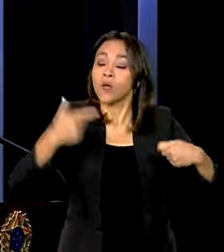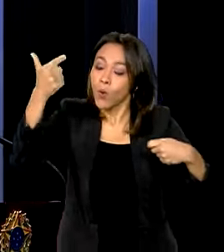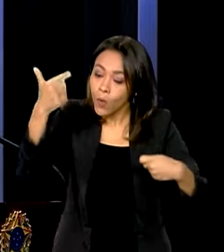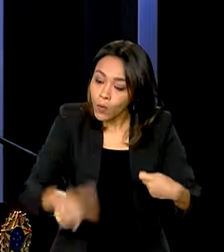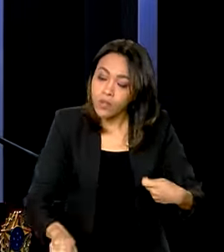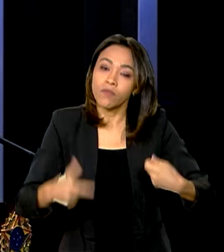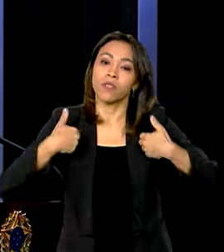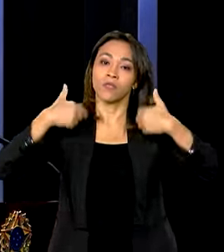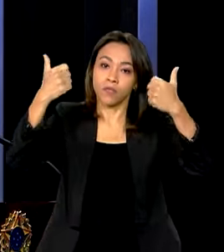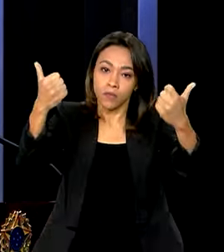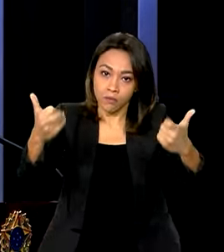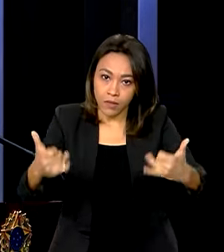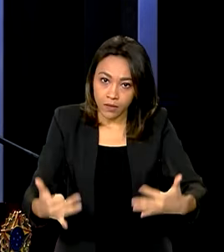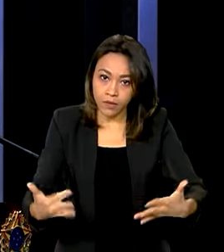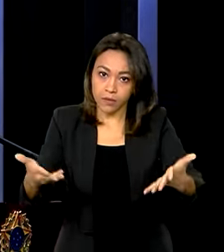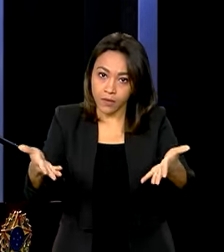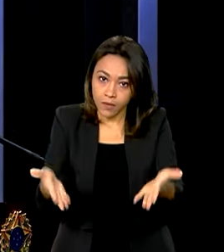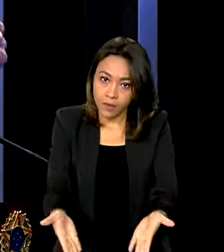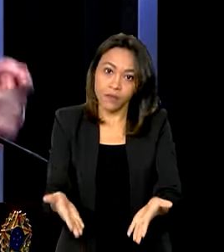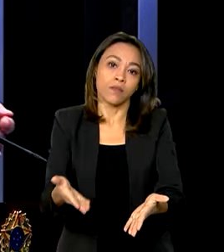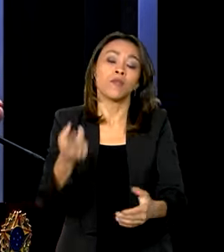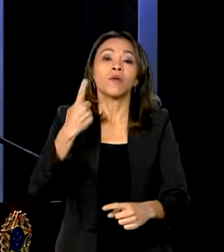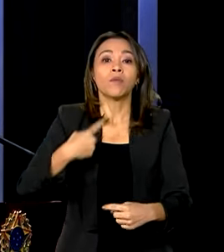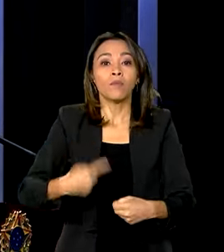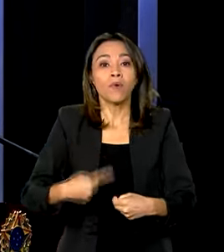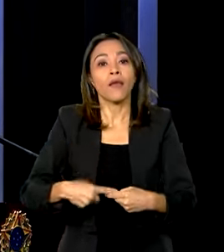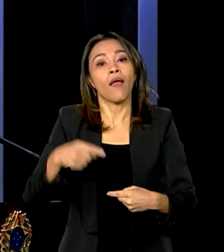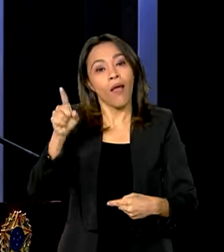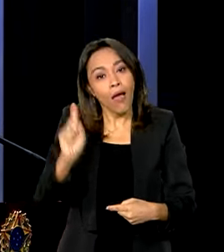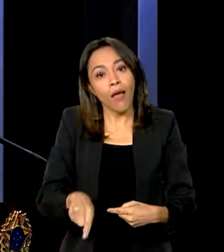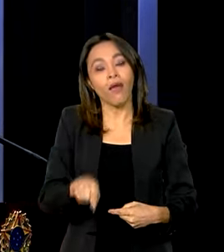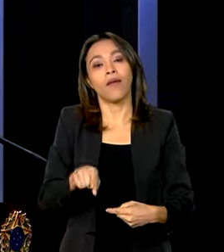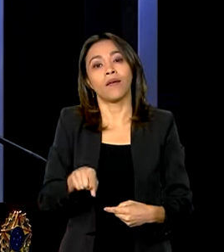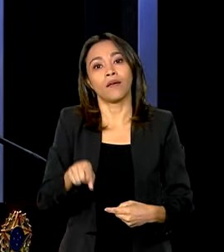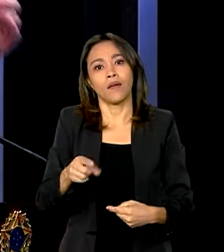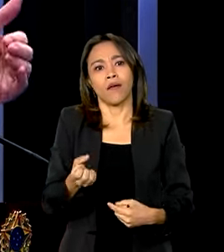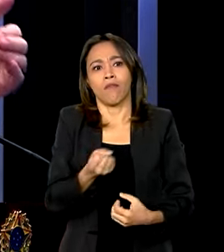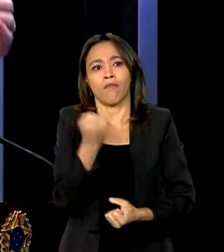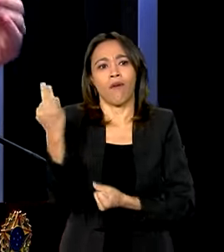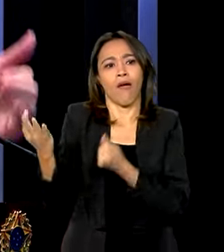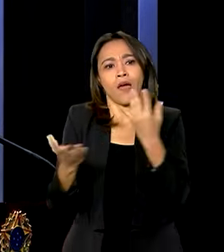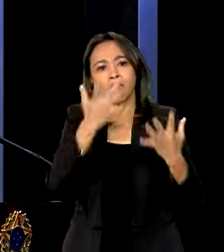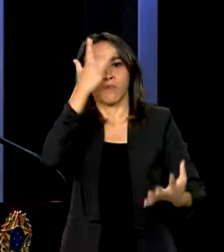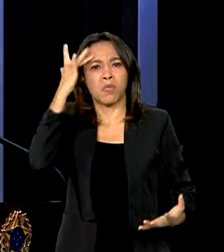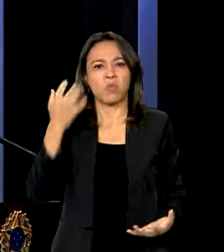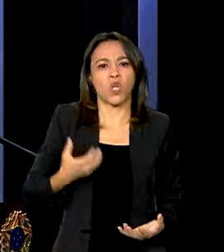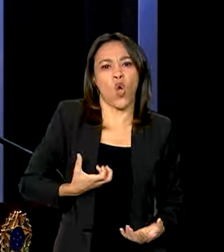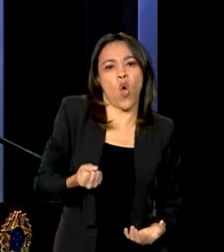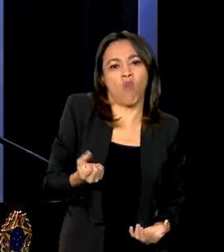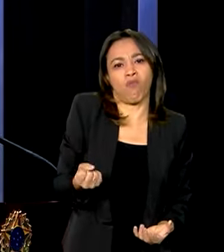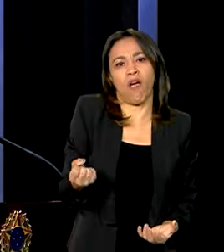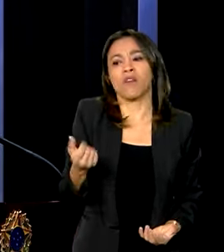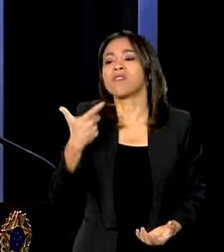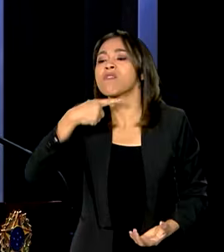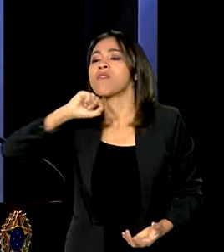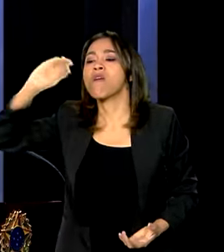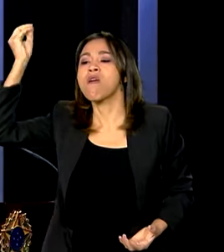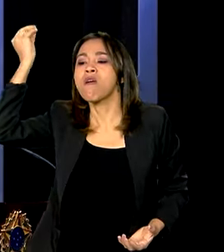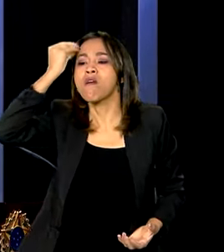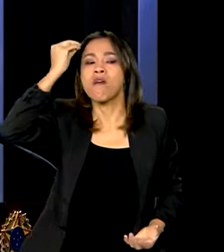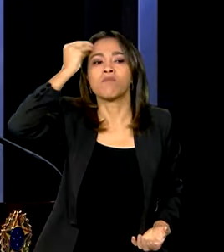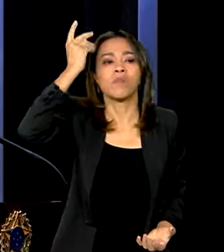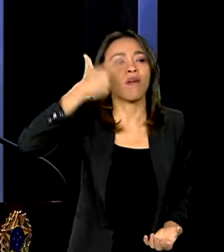defesa, porque nessas horas, muita gente é covarde no sentido de responsabilizar terceiros.